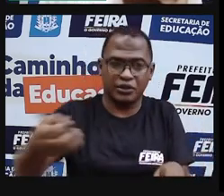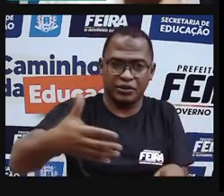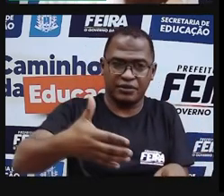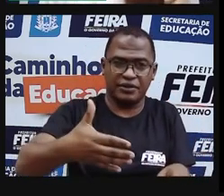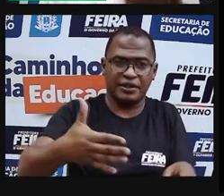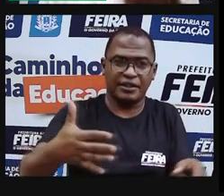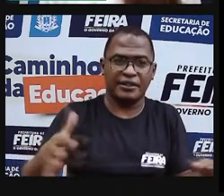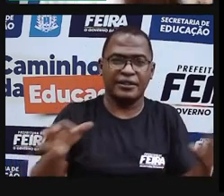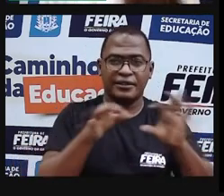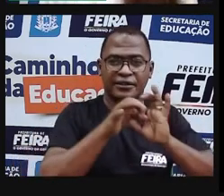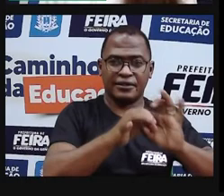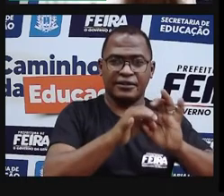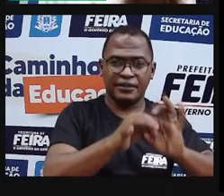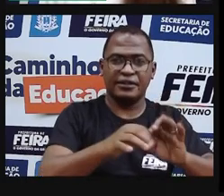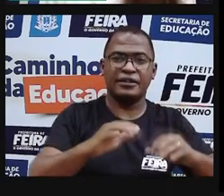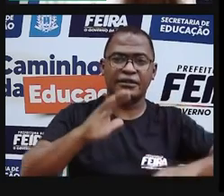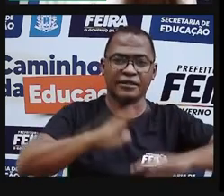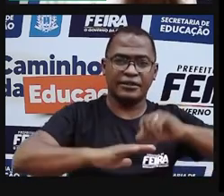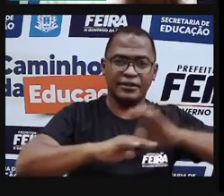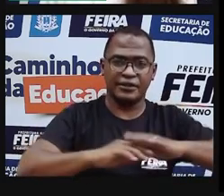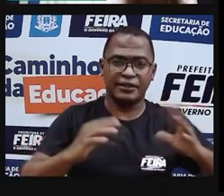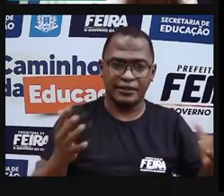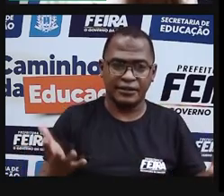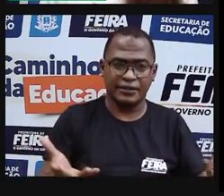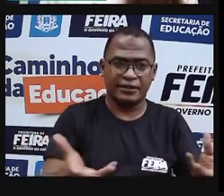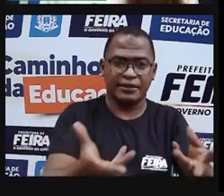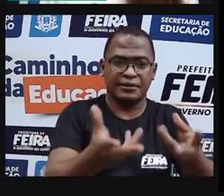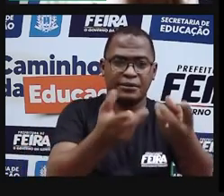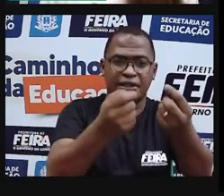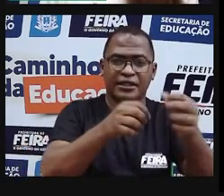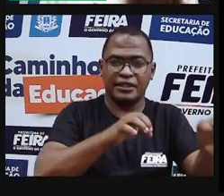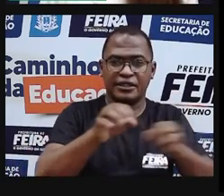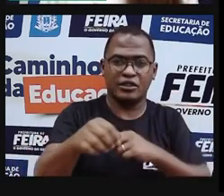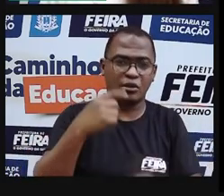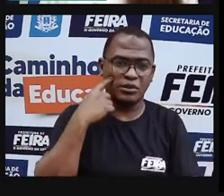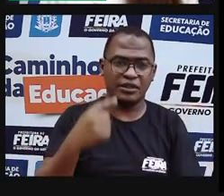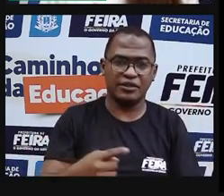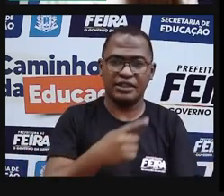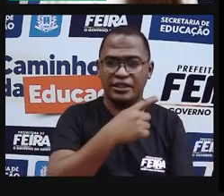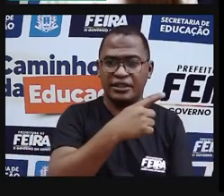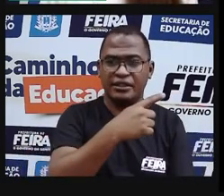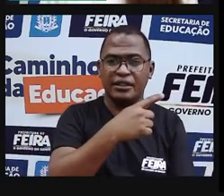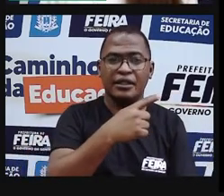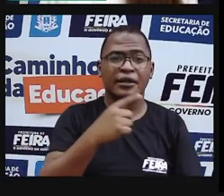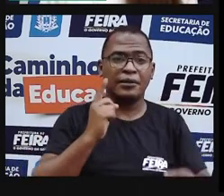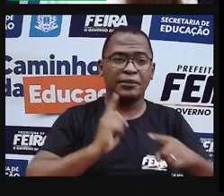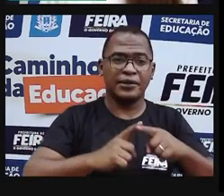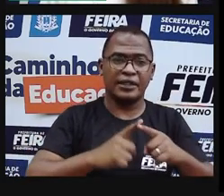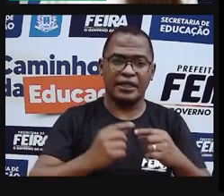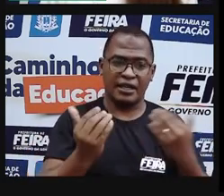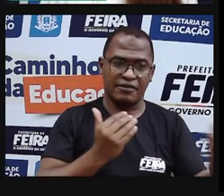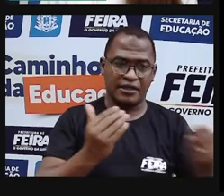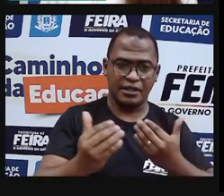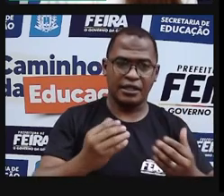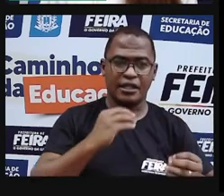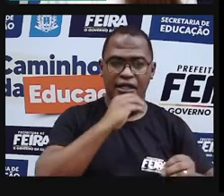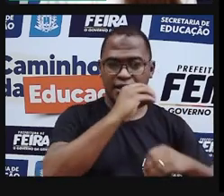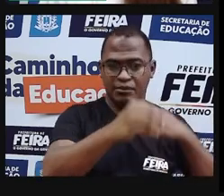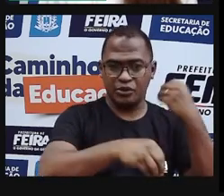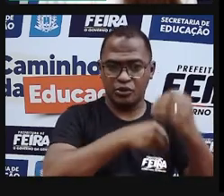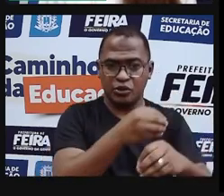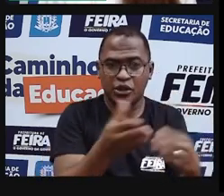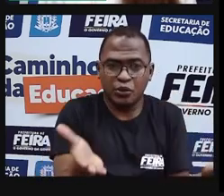que lindo o trabalho de Rafaela Melo, olha a delicadeza com que ela fez a sua